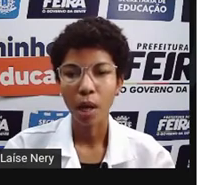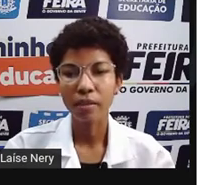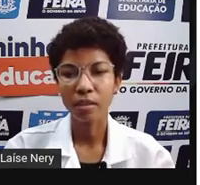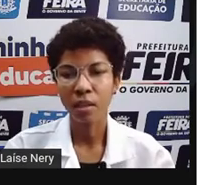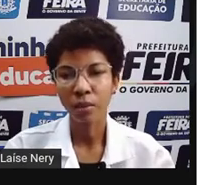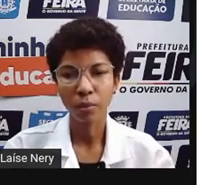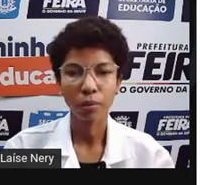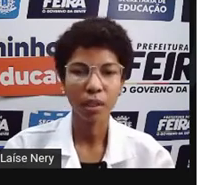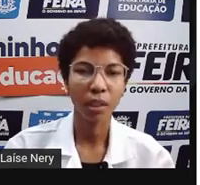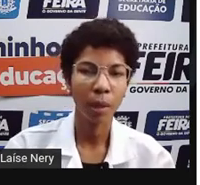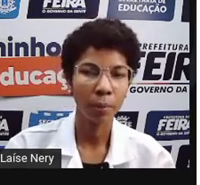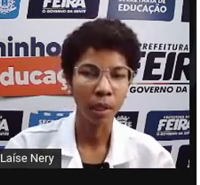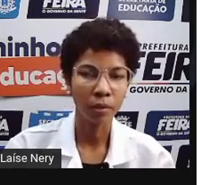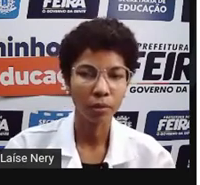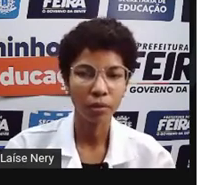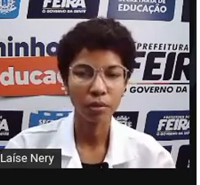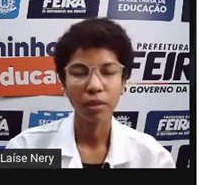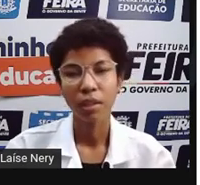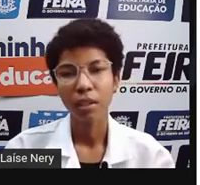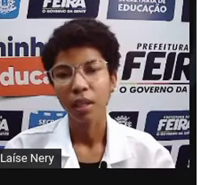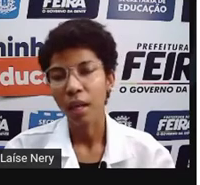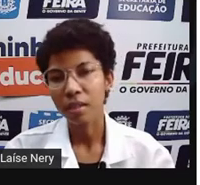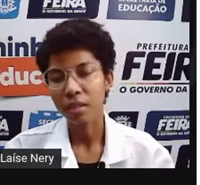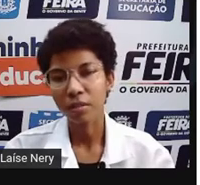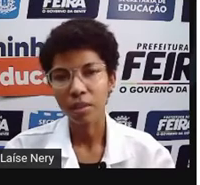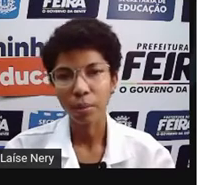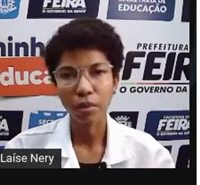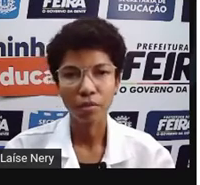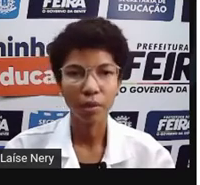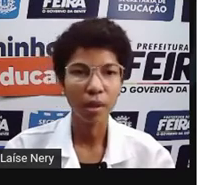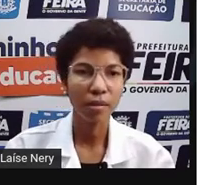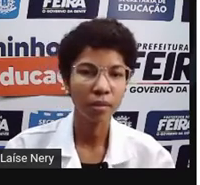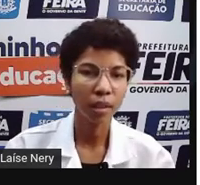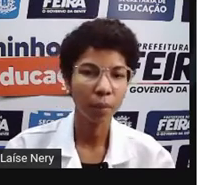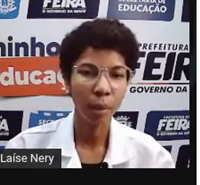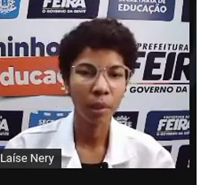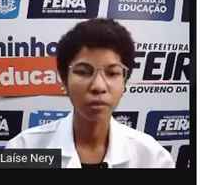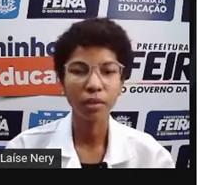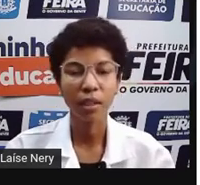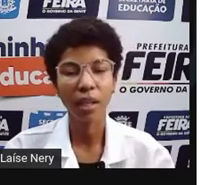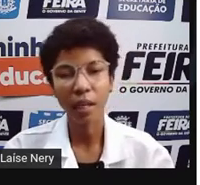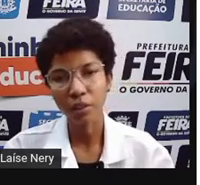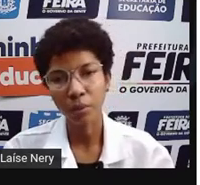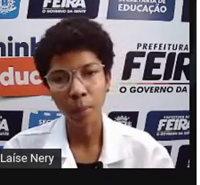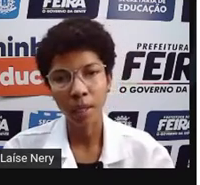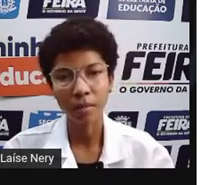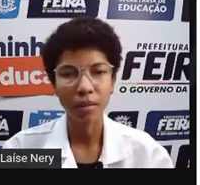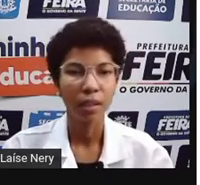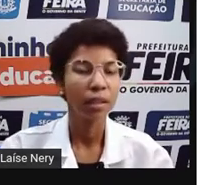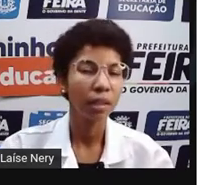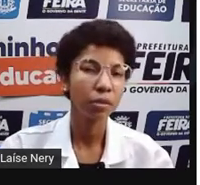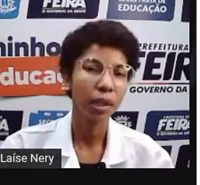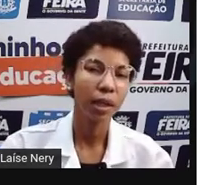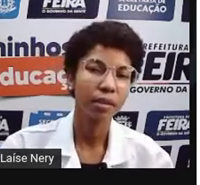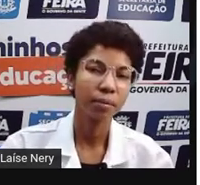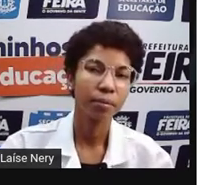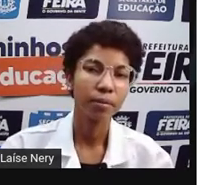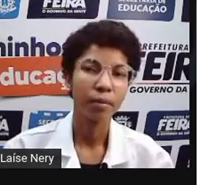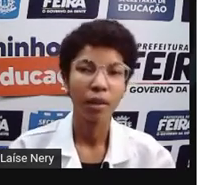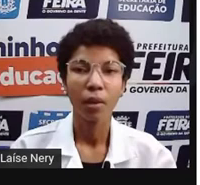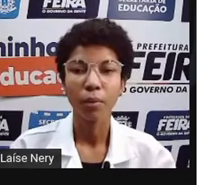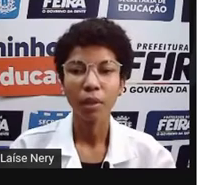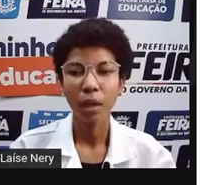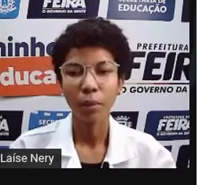quais são os equipamentos. É assim que você pode ver quais são os equipamentos que gastam mais na sua casa.